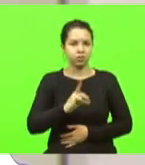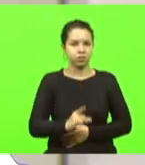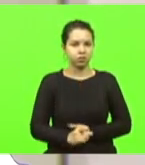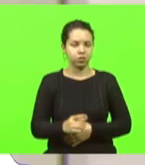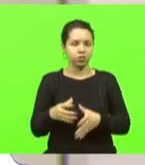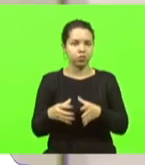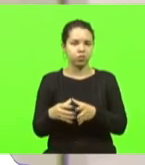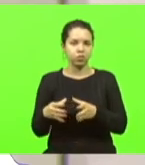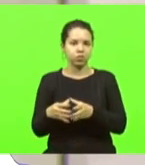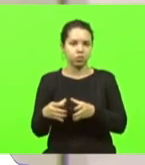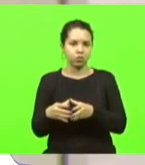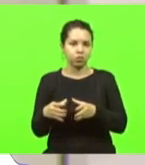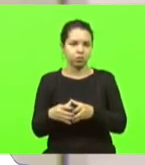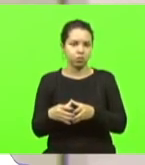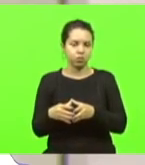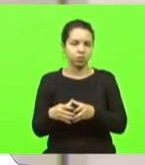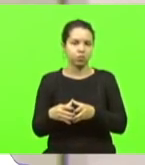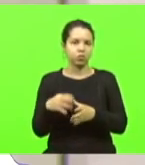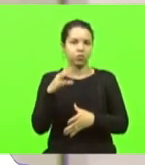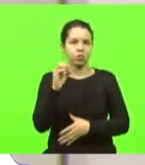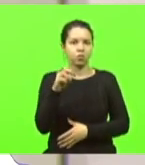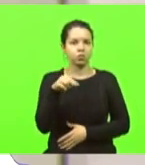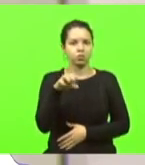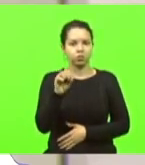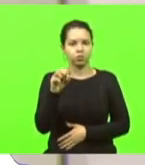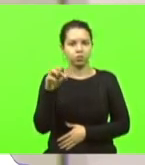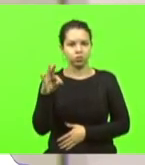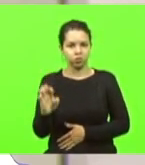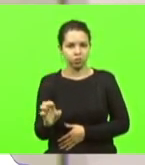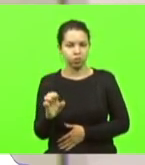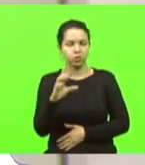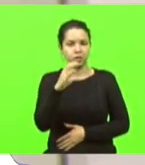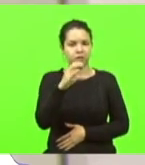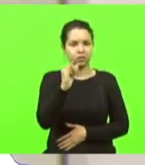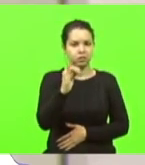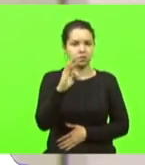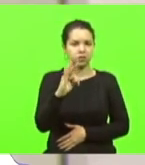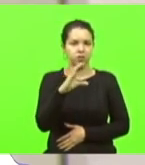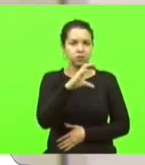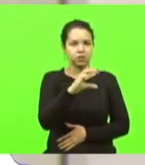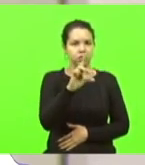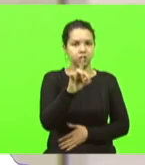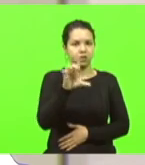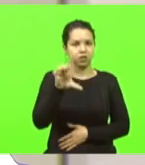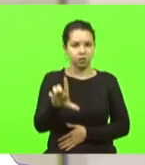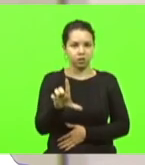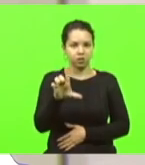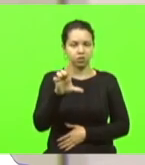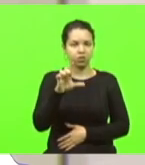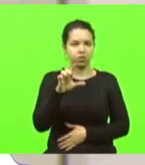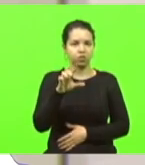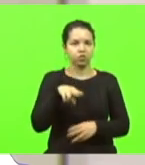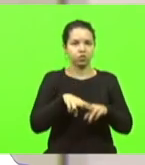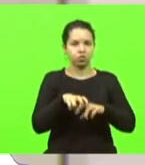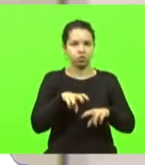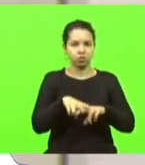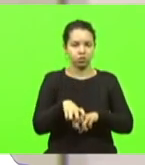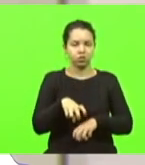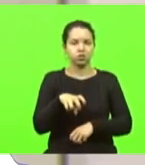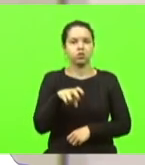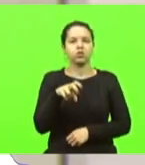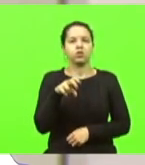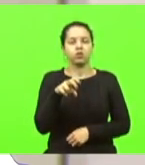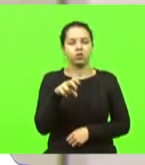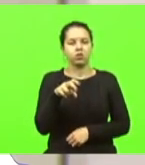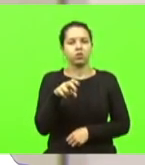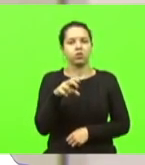da CIT da CDL de Tijucas conselheiro da Federação Nacional de Pequenos